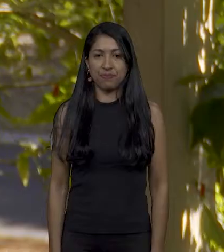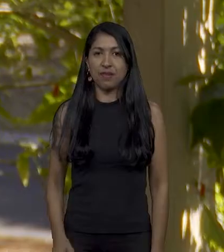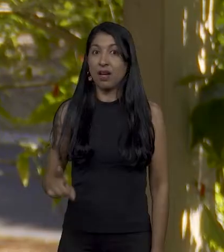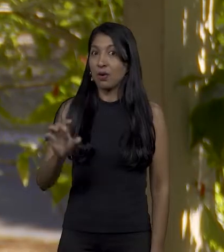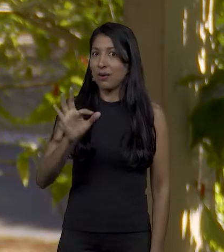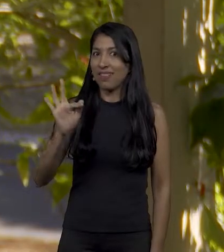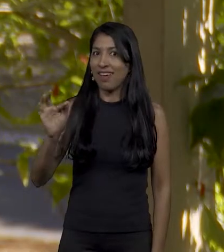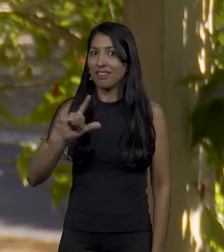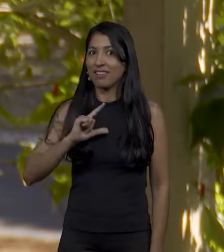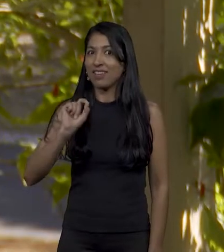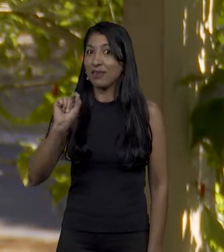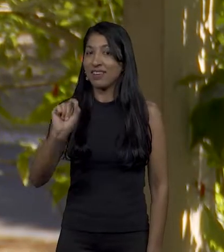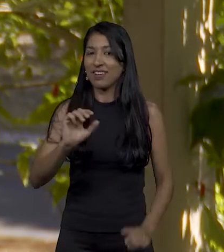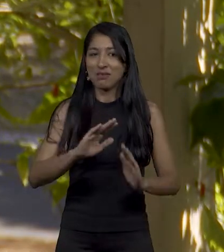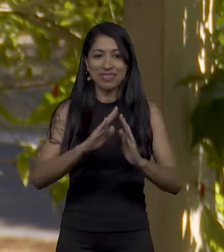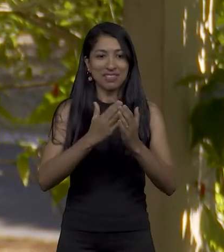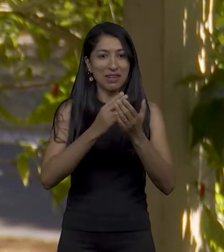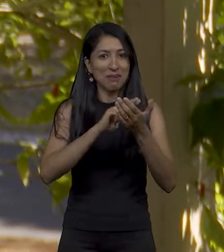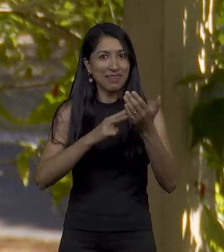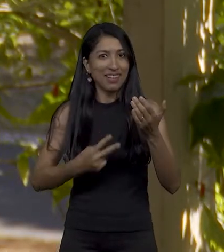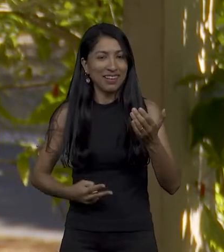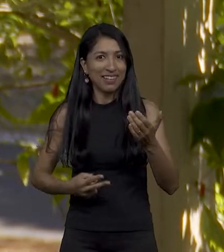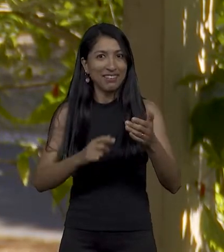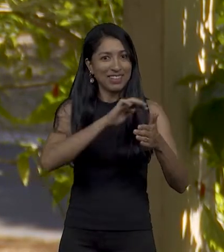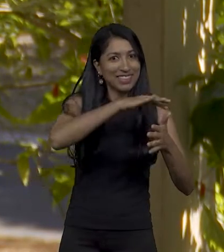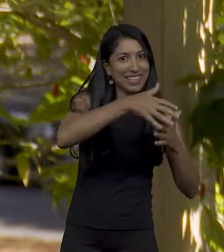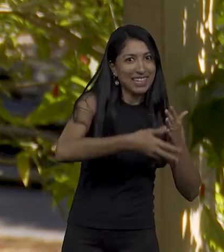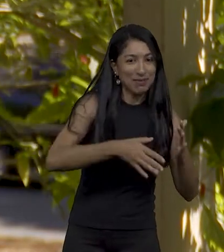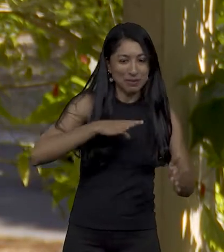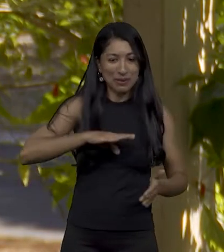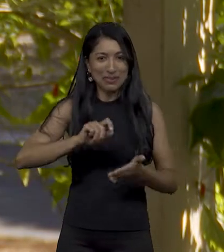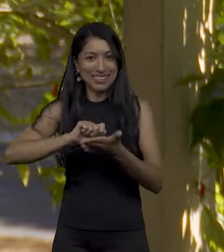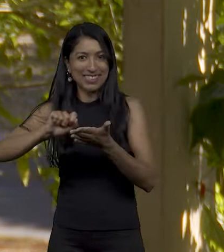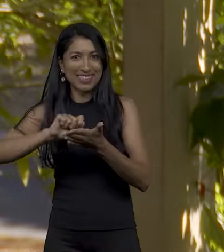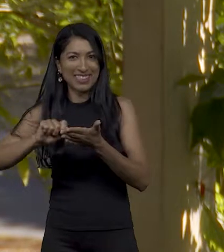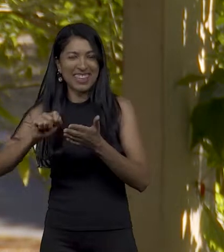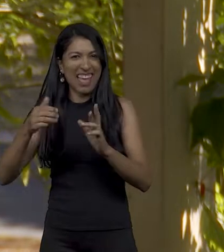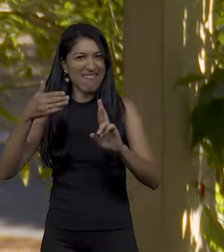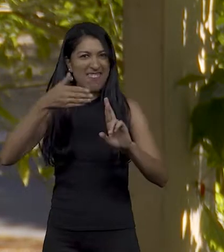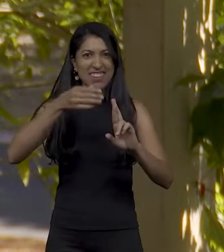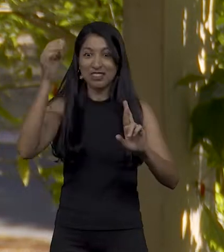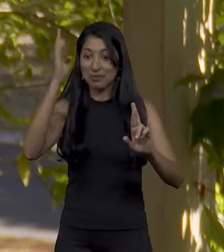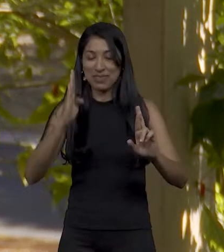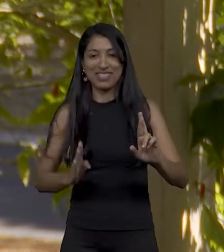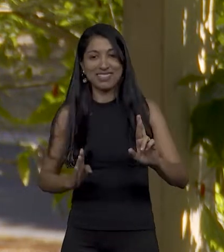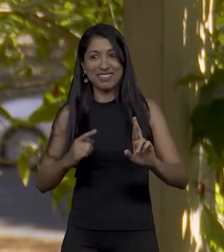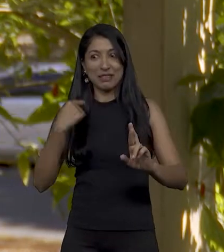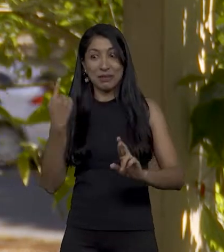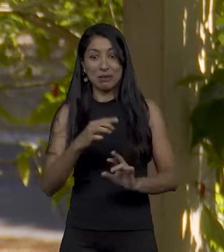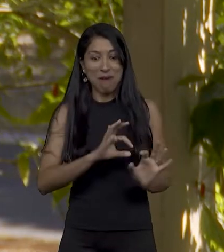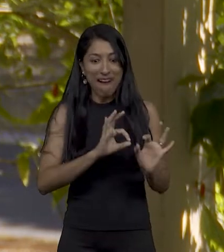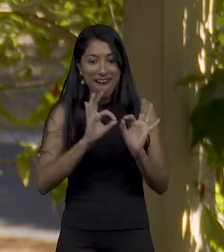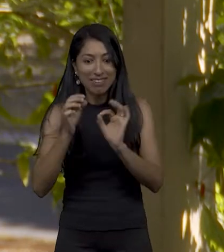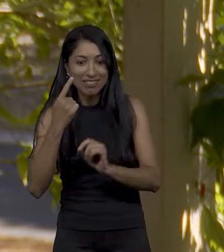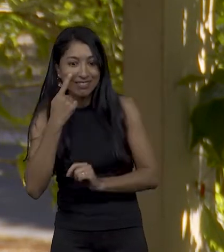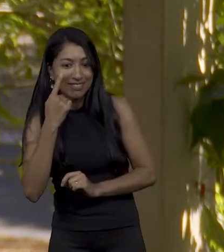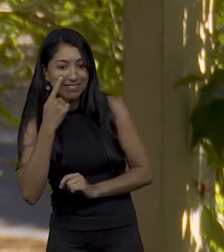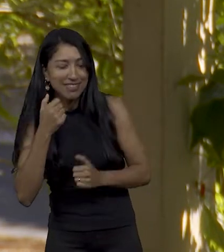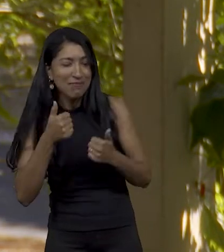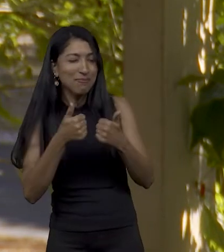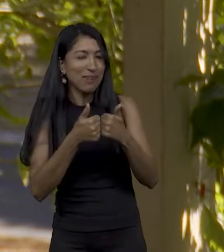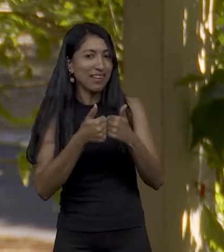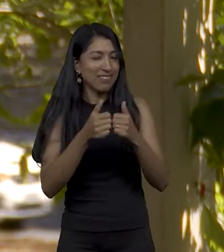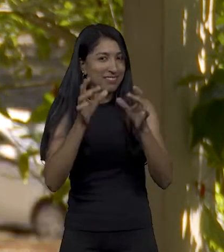O DF possui uma escola bilíngue de libras e português escrito que é referência no Brasil. Nós fomos conferir de perto.